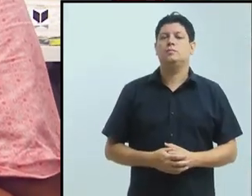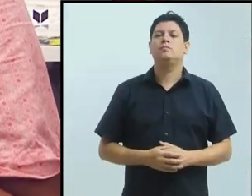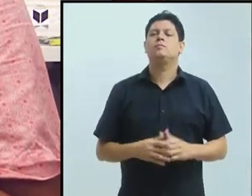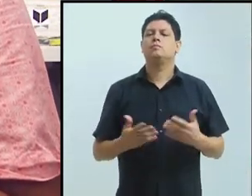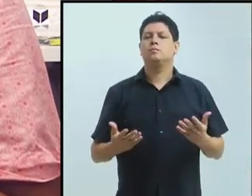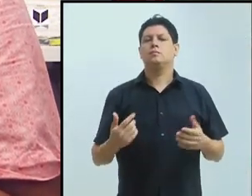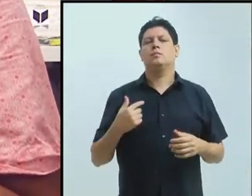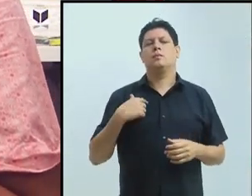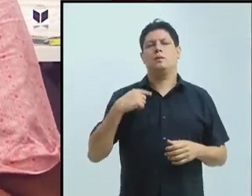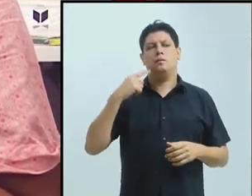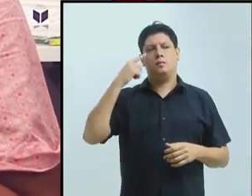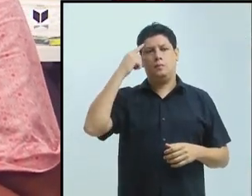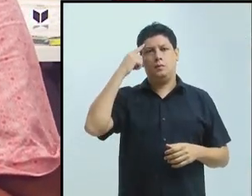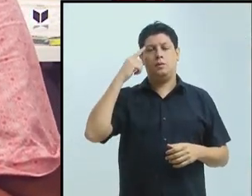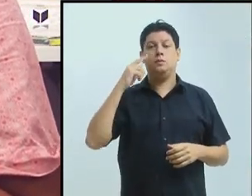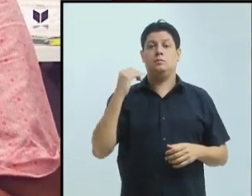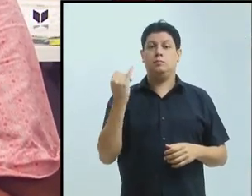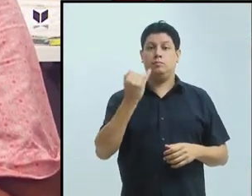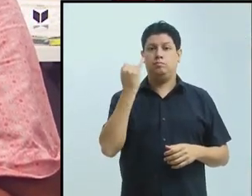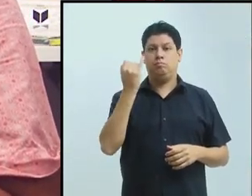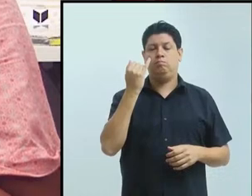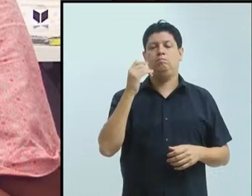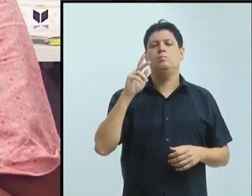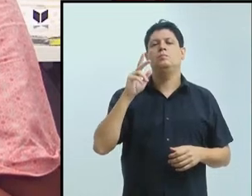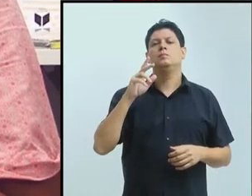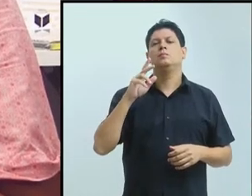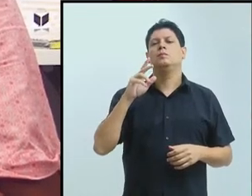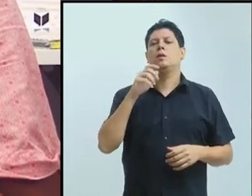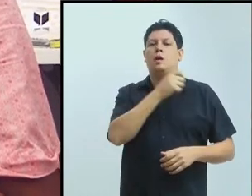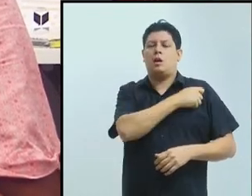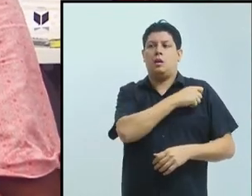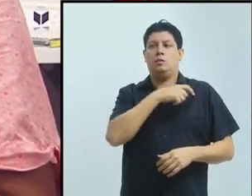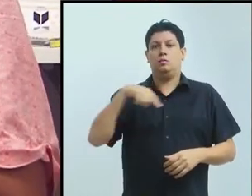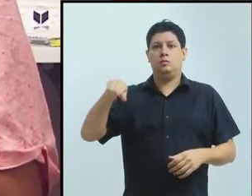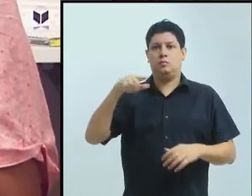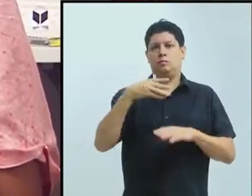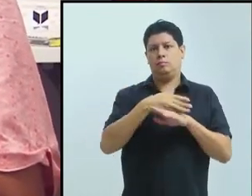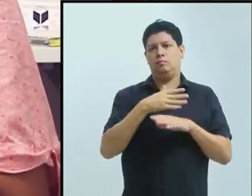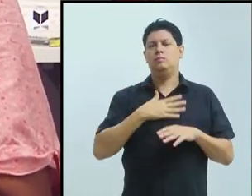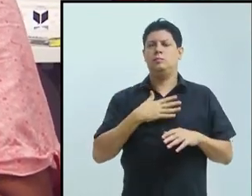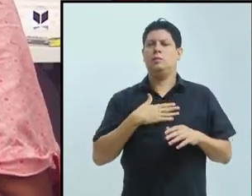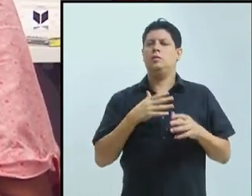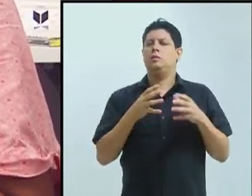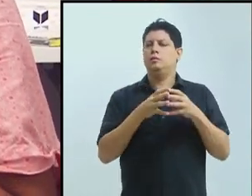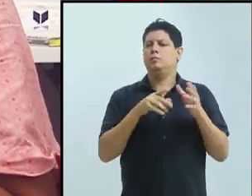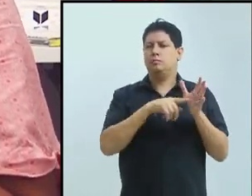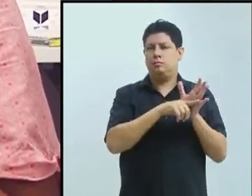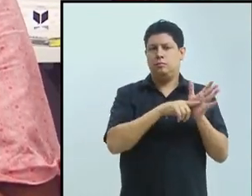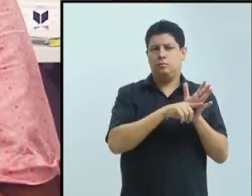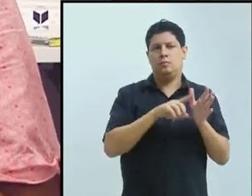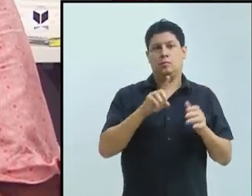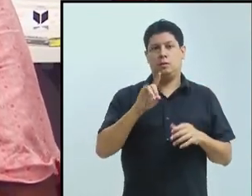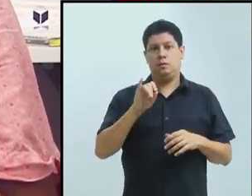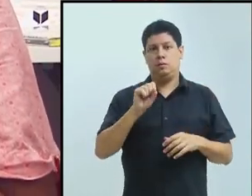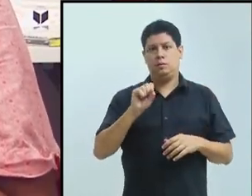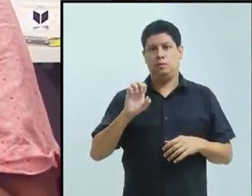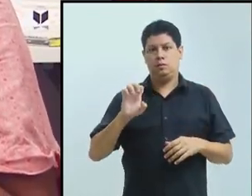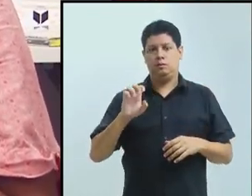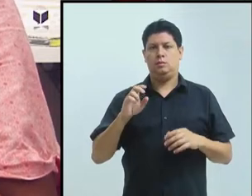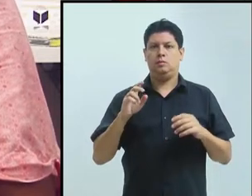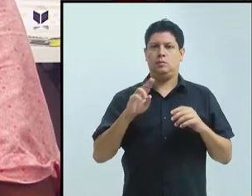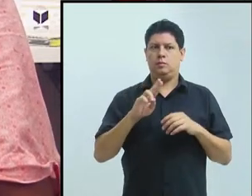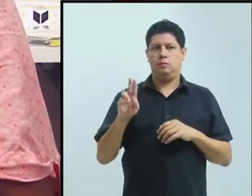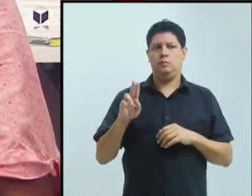Acho que uma coisa muito significativa tem sido a participação desses alunos no DICE, porque aí eles conectam online e tem tido um convívio, os